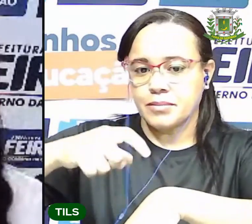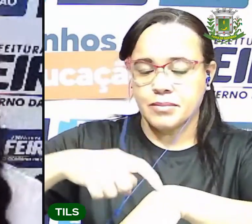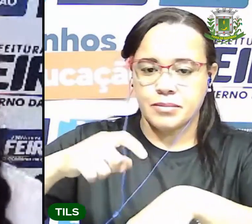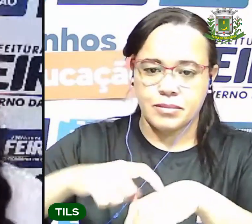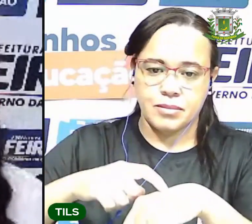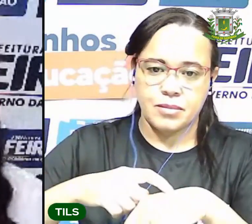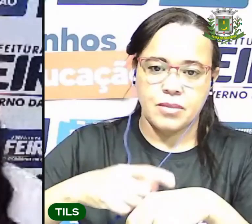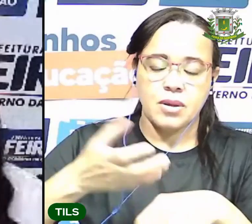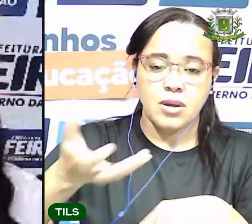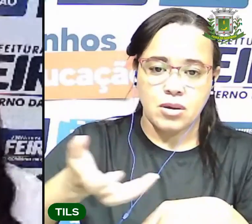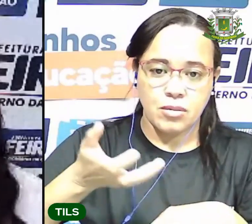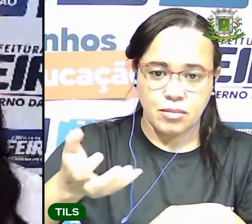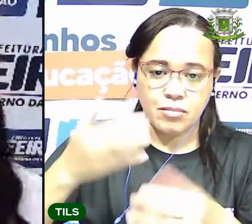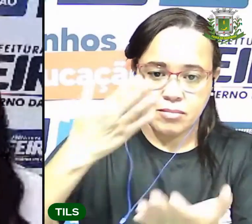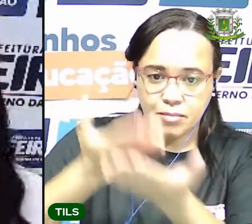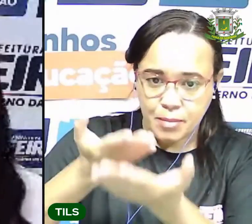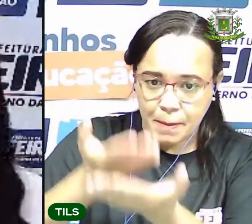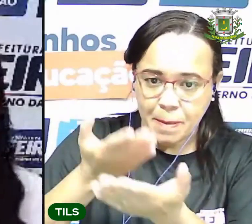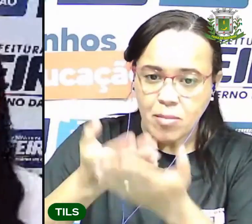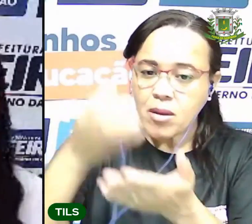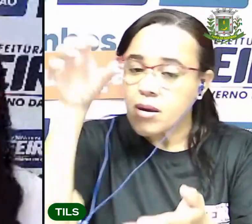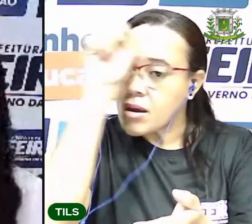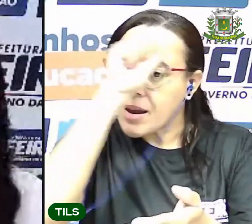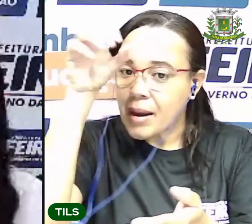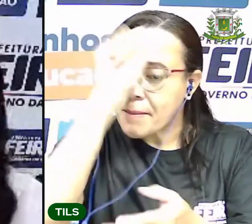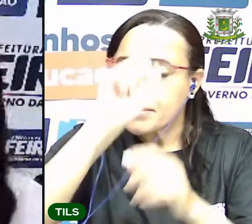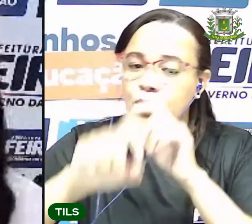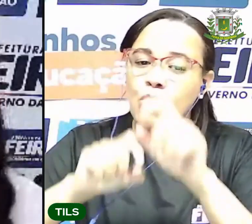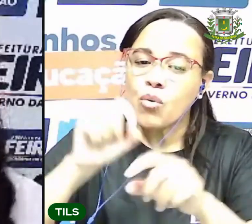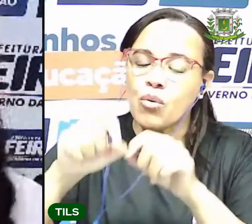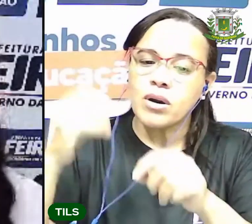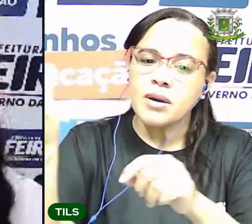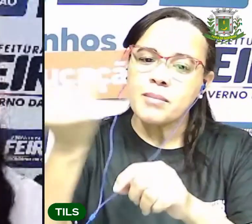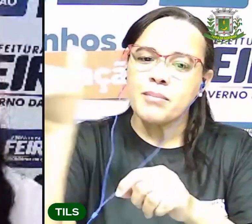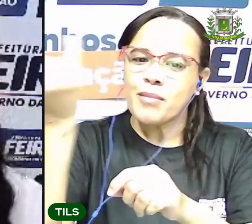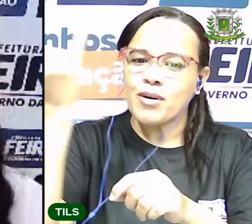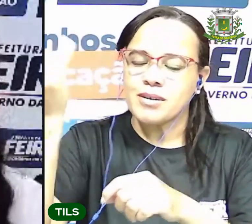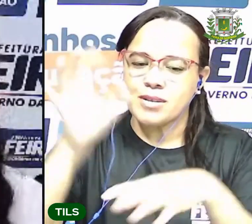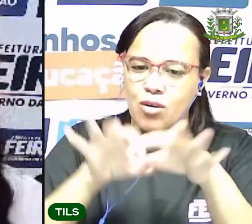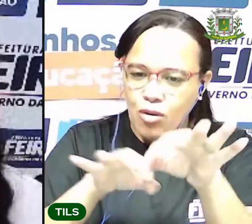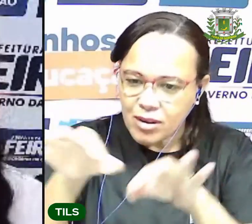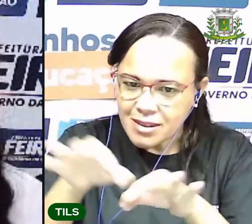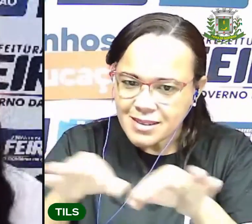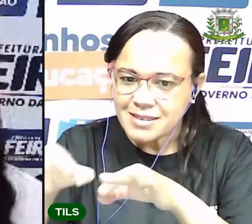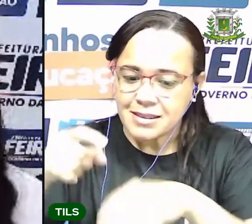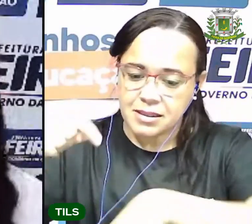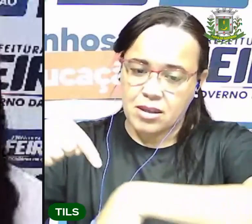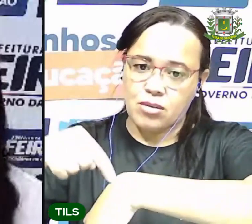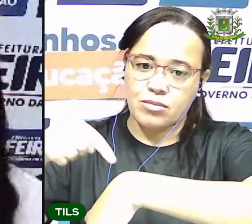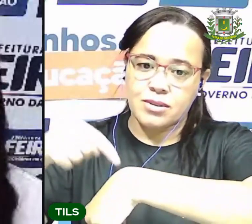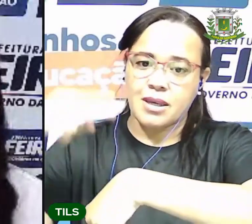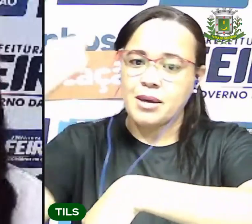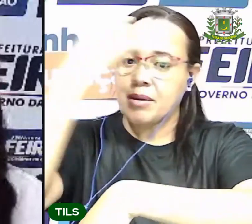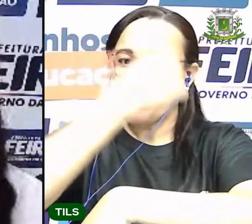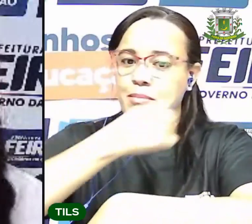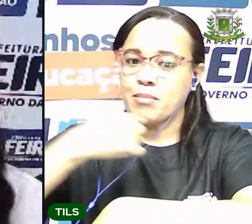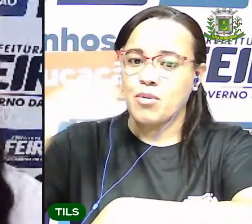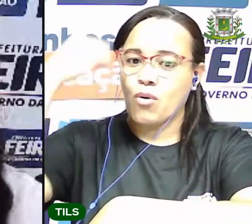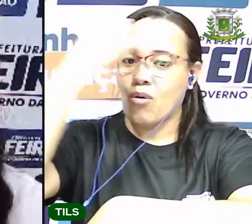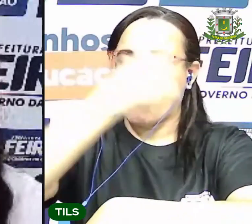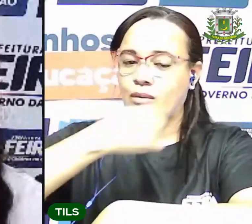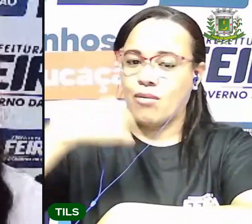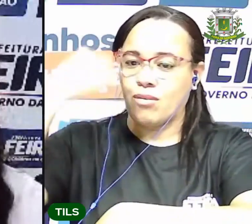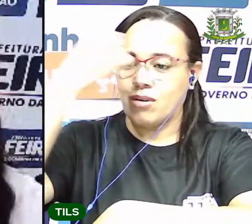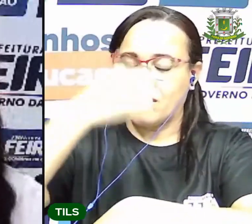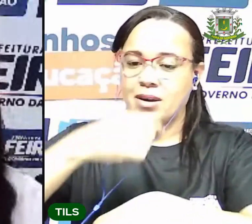nessa aula, vocês aprendam a importância de se organizar o tempo, conheçam a organização do